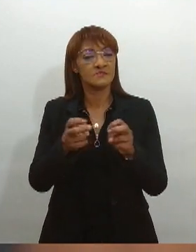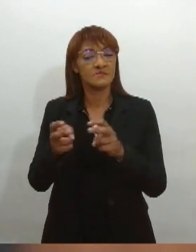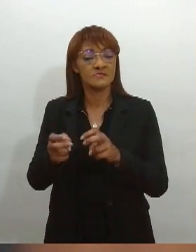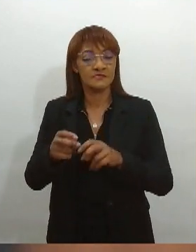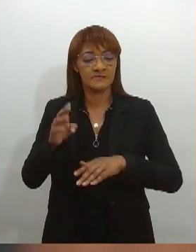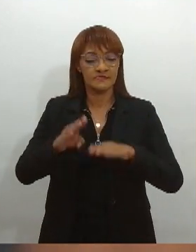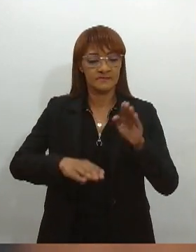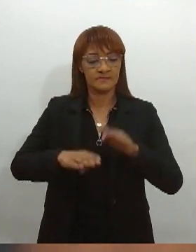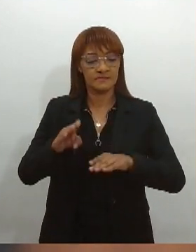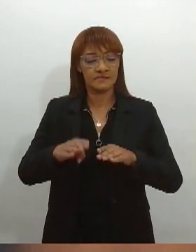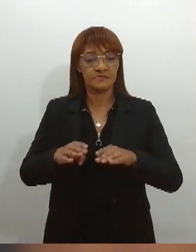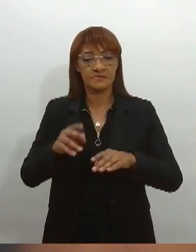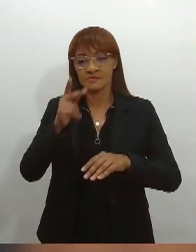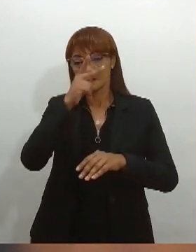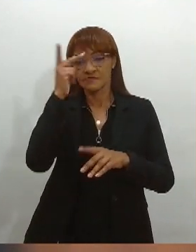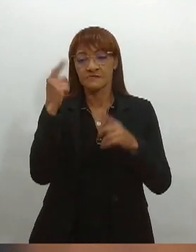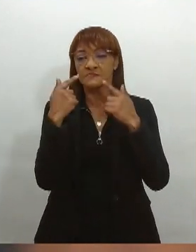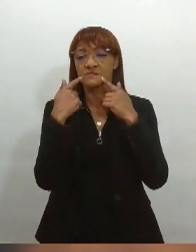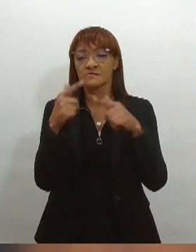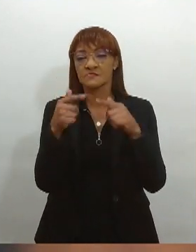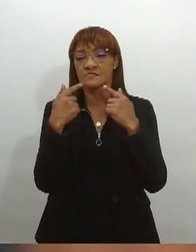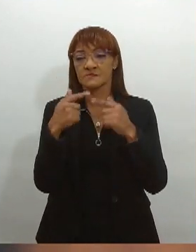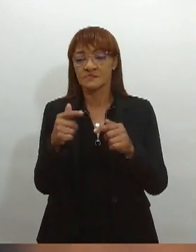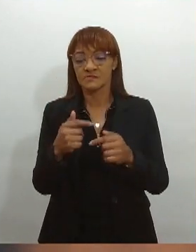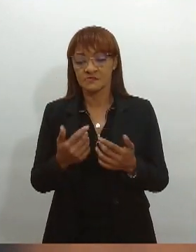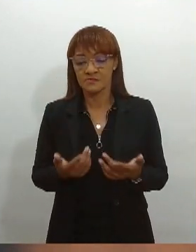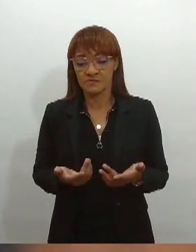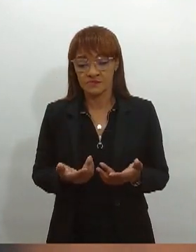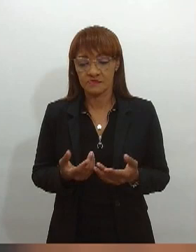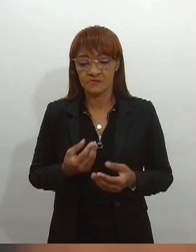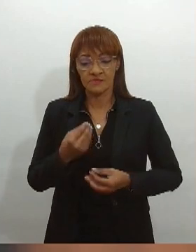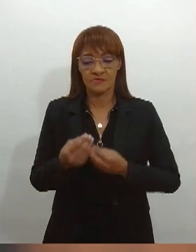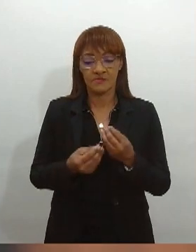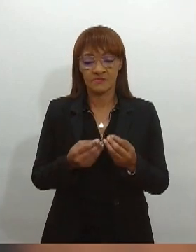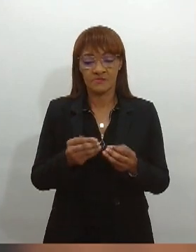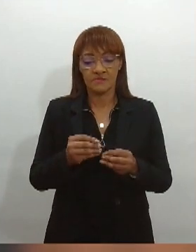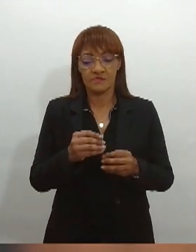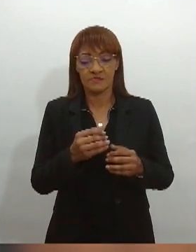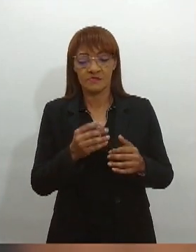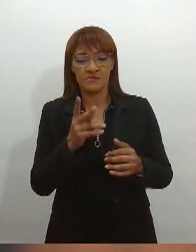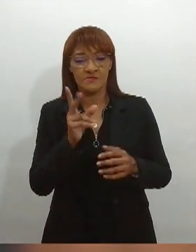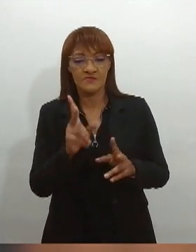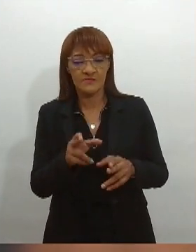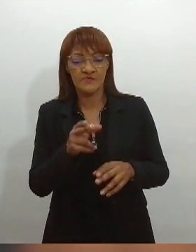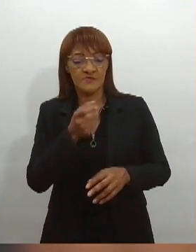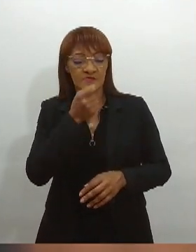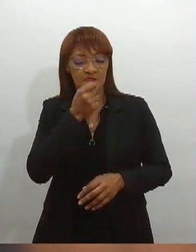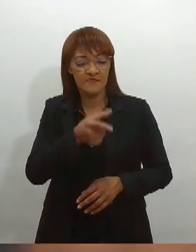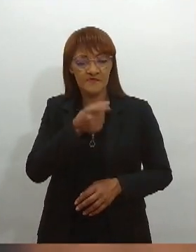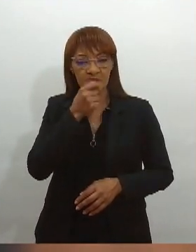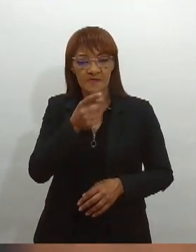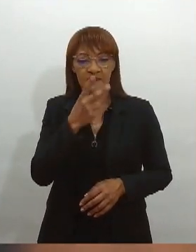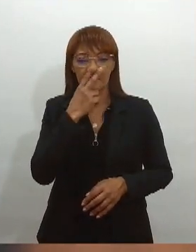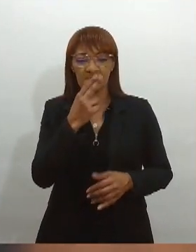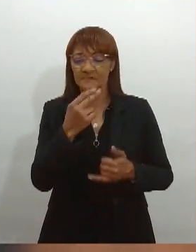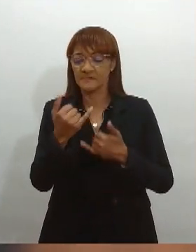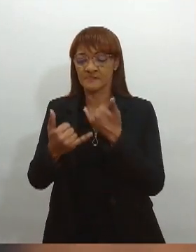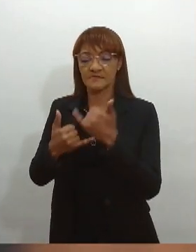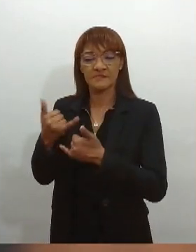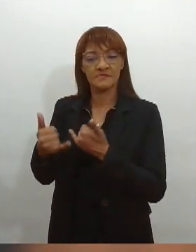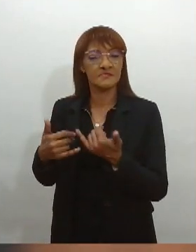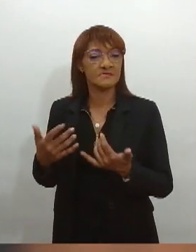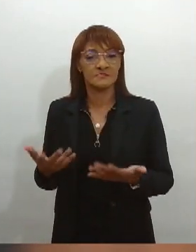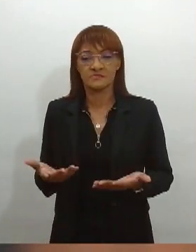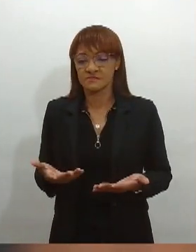criticando a questão do racismo recreativo, com piadas, com artigos que não